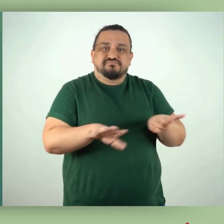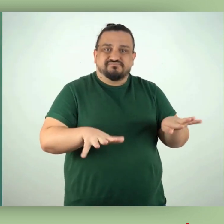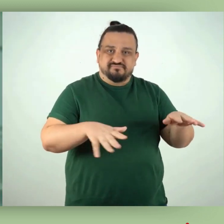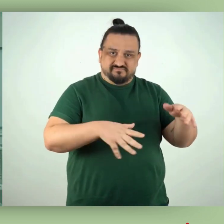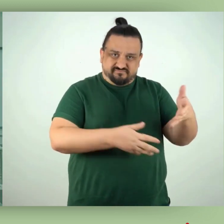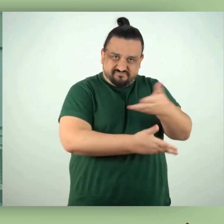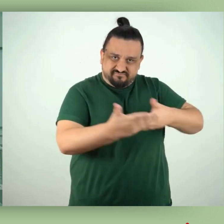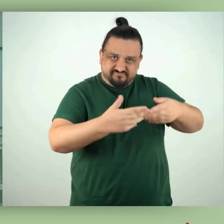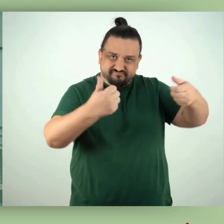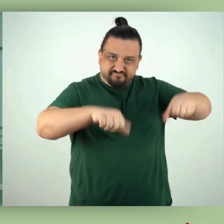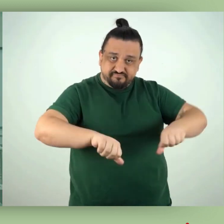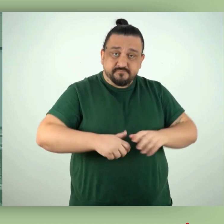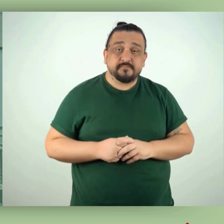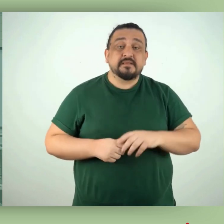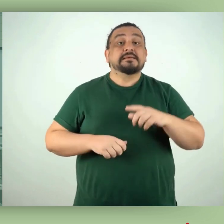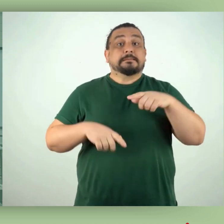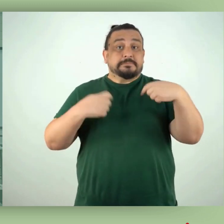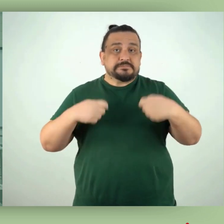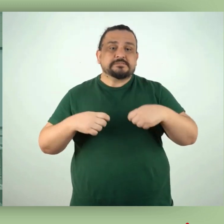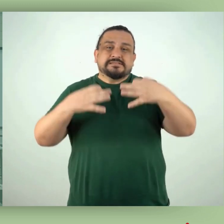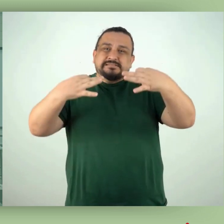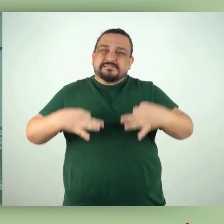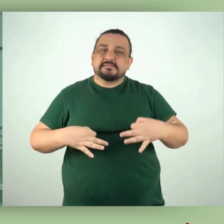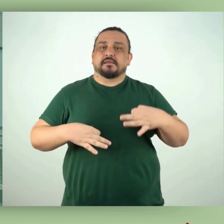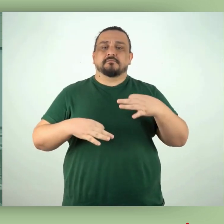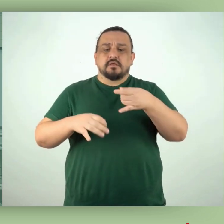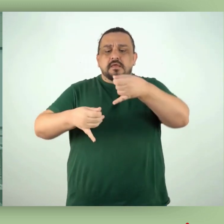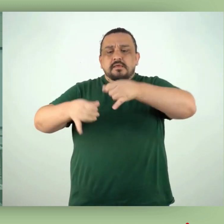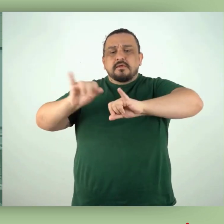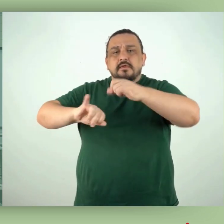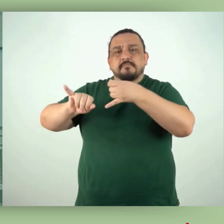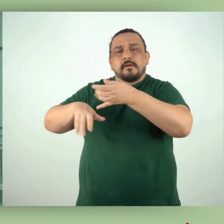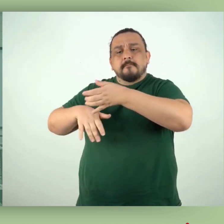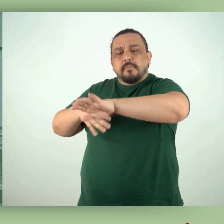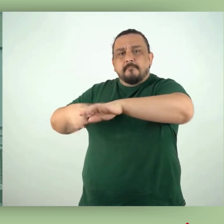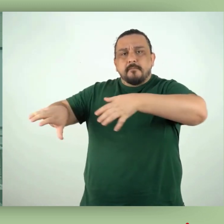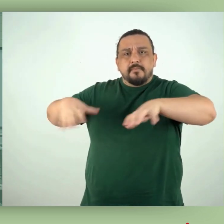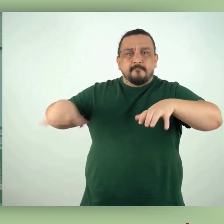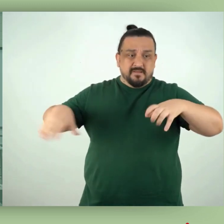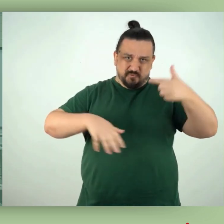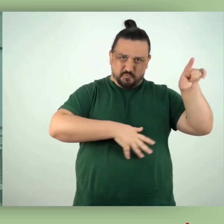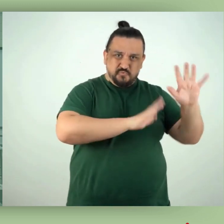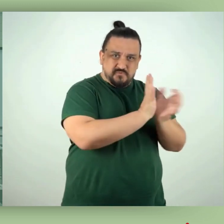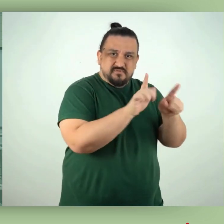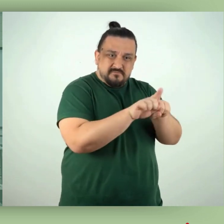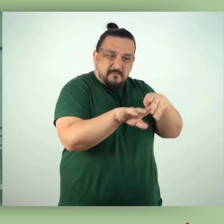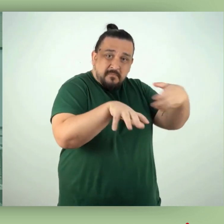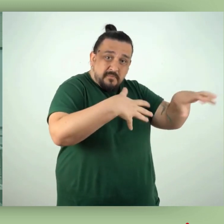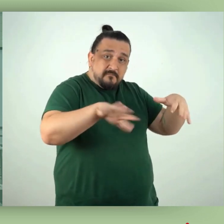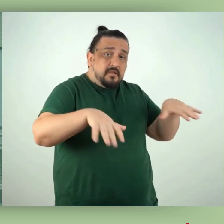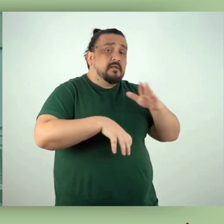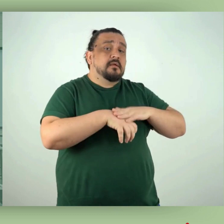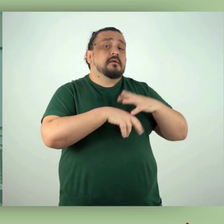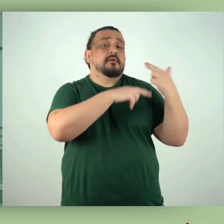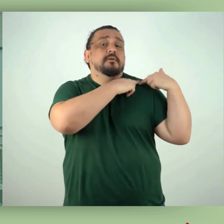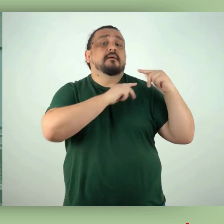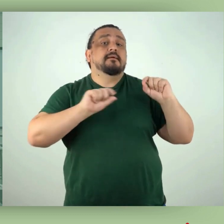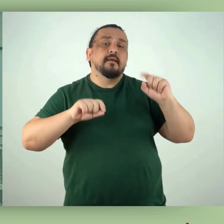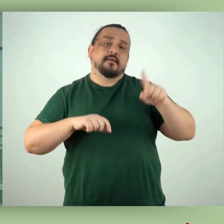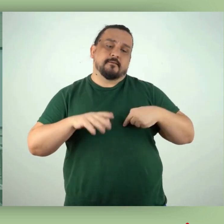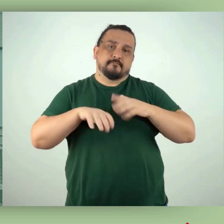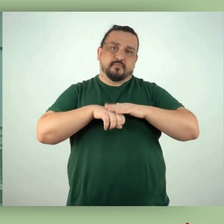A segregação adequada dos resíduos químicos, bem como dos resíduos dos demais grupos, é de